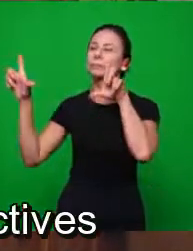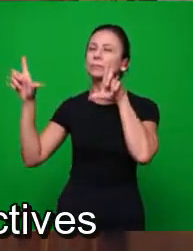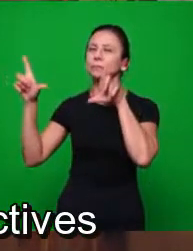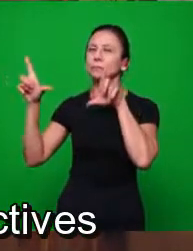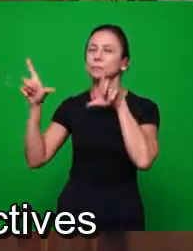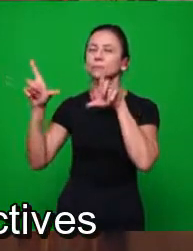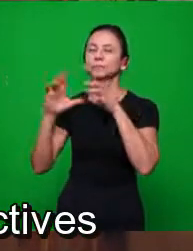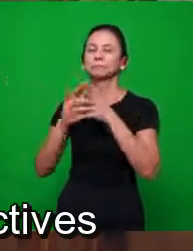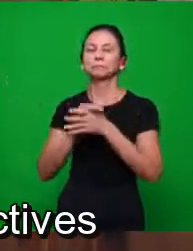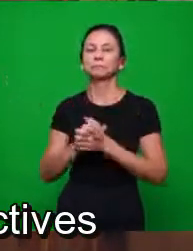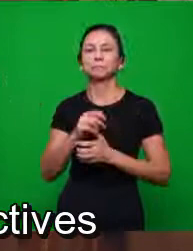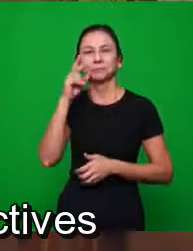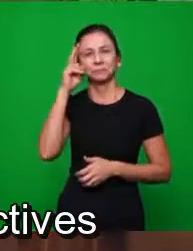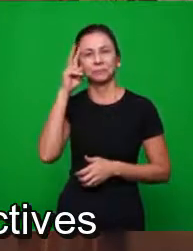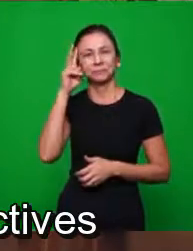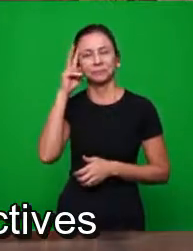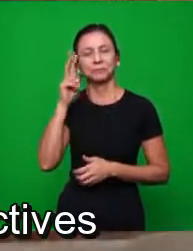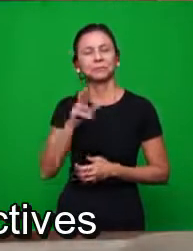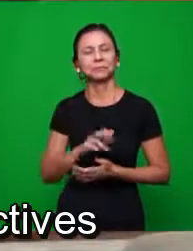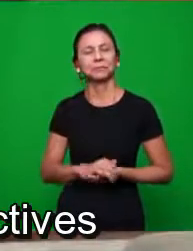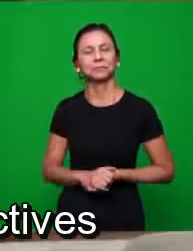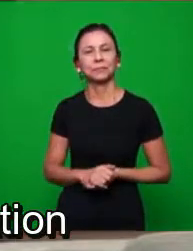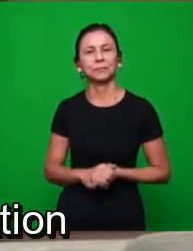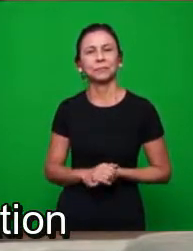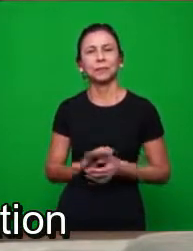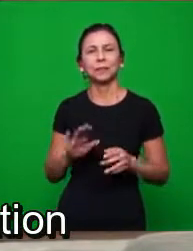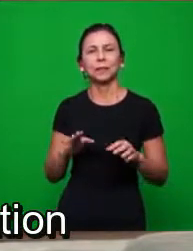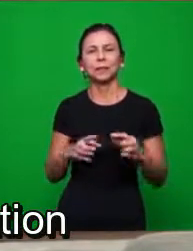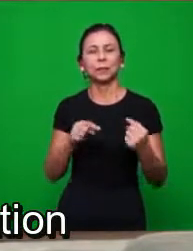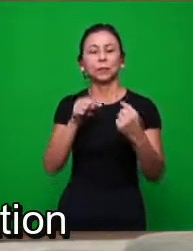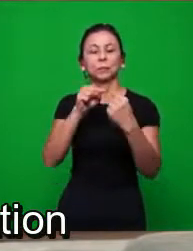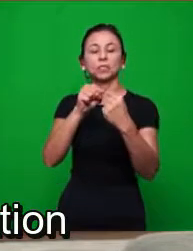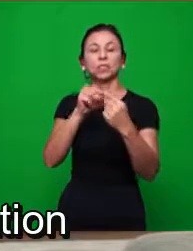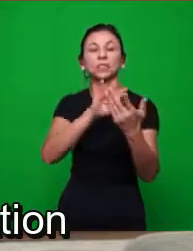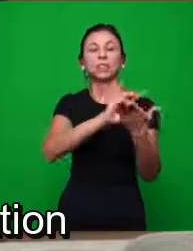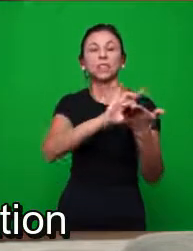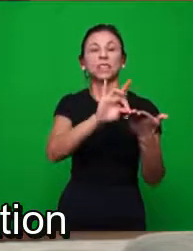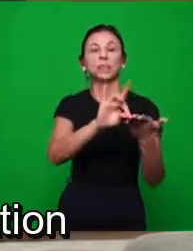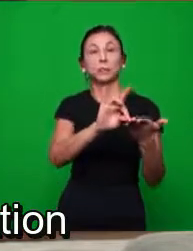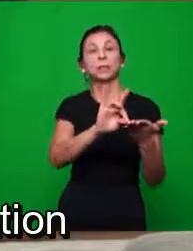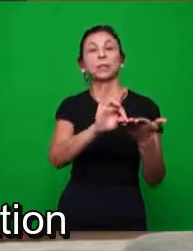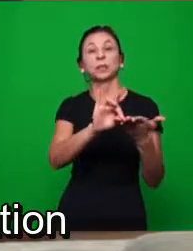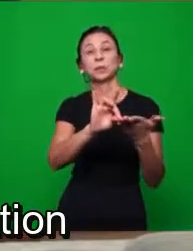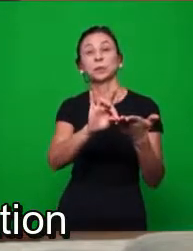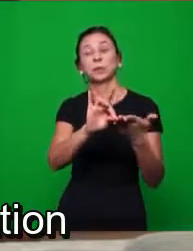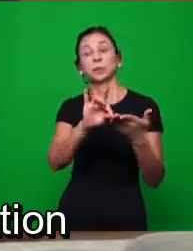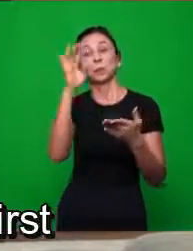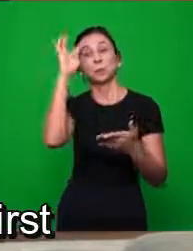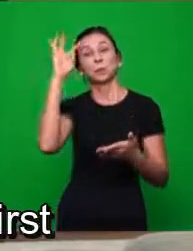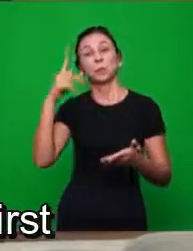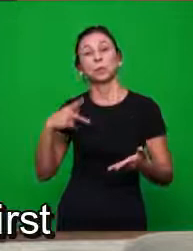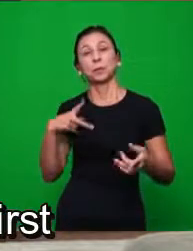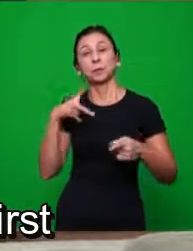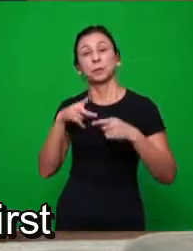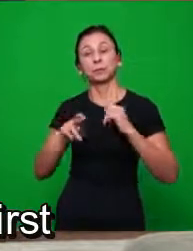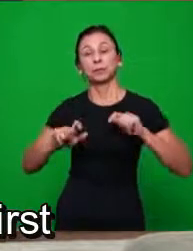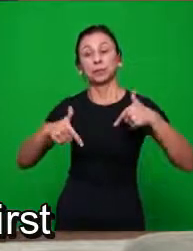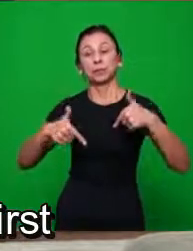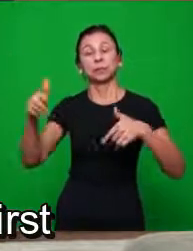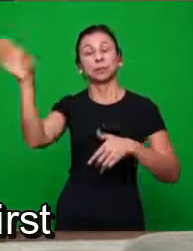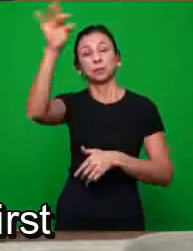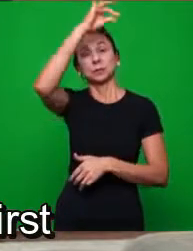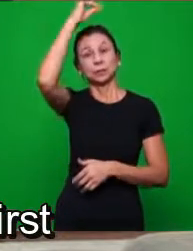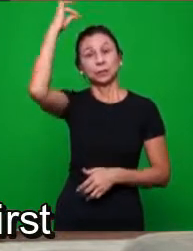nós já vimos. Vamos lá. quais foram os objetivos do inimigo e da carne para impedir a operação do Espírito Santo